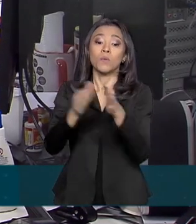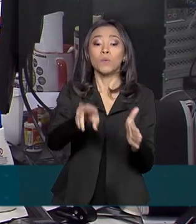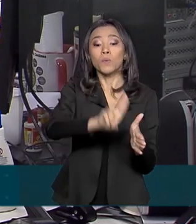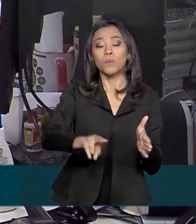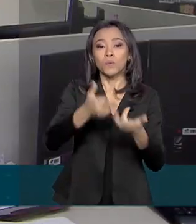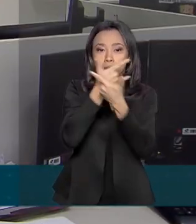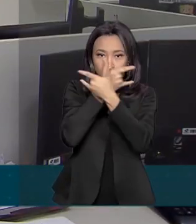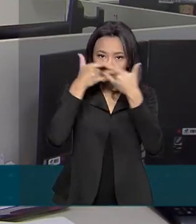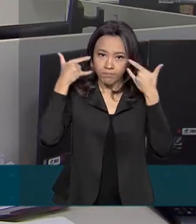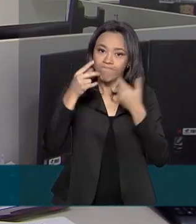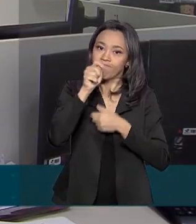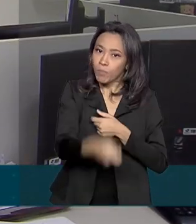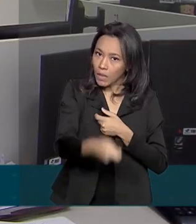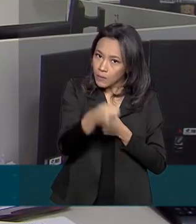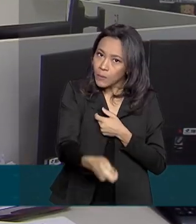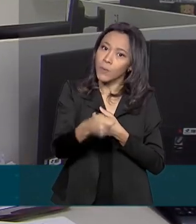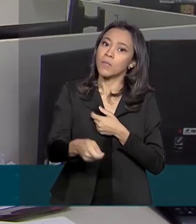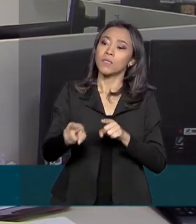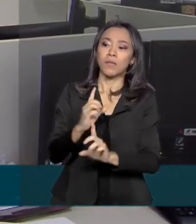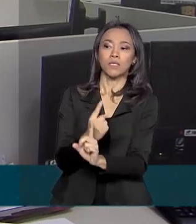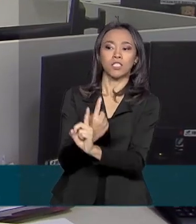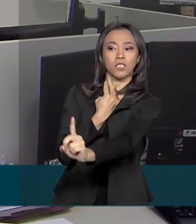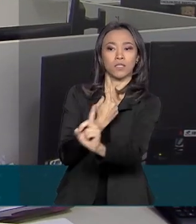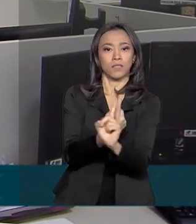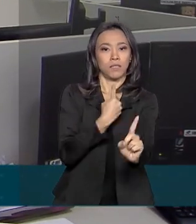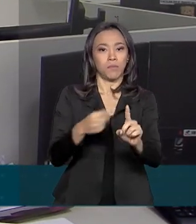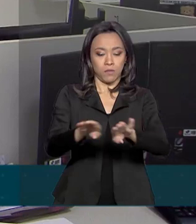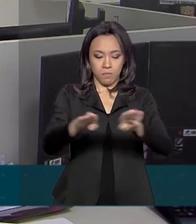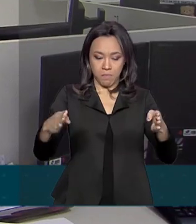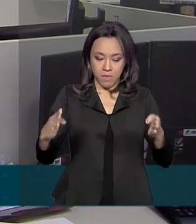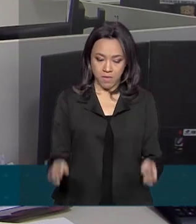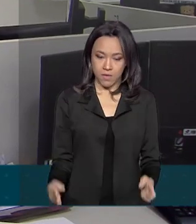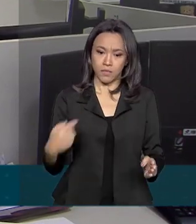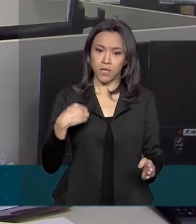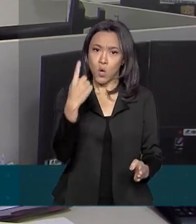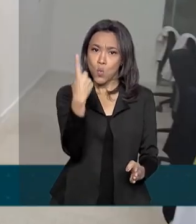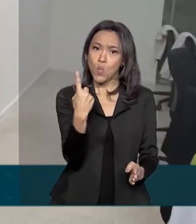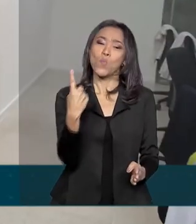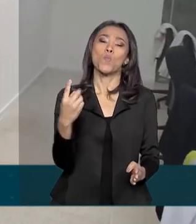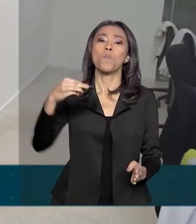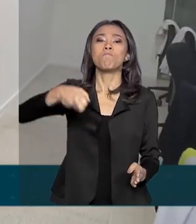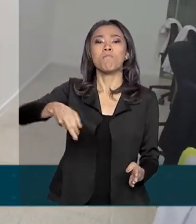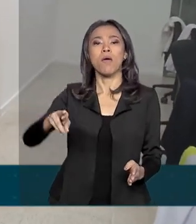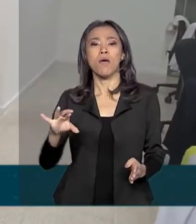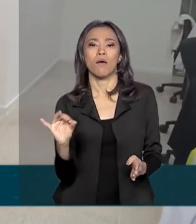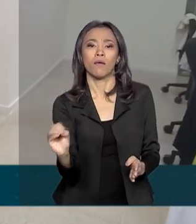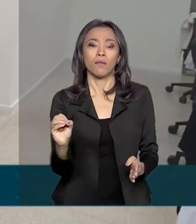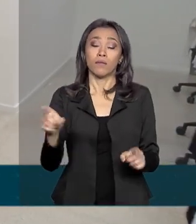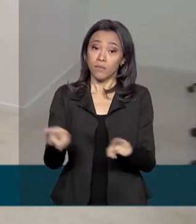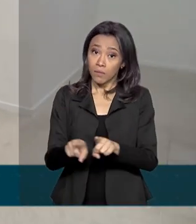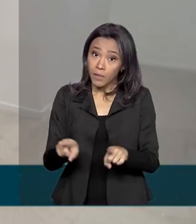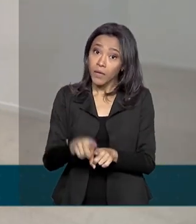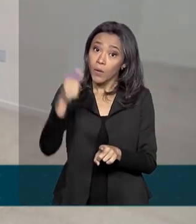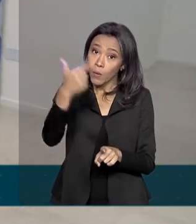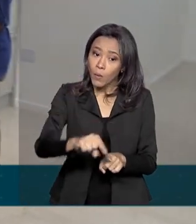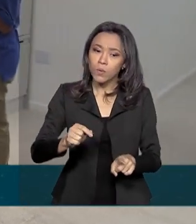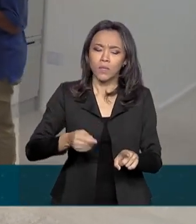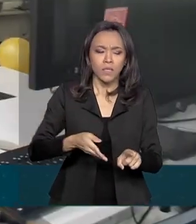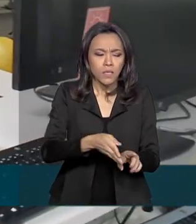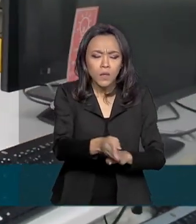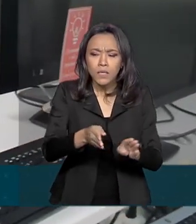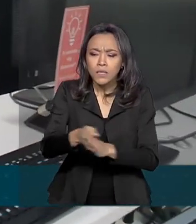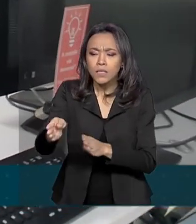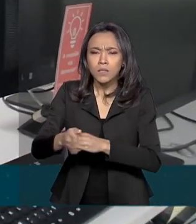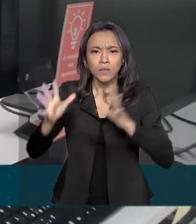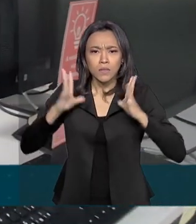de máscaras. Deve haver distanciamento entre mesas de no mínimo um metro, reforçar os procedimentos de limpeza e